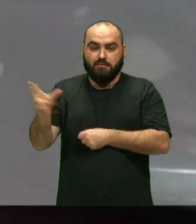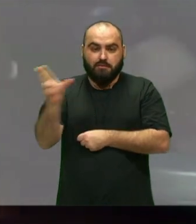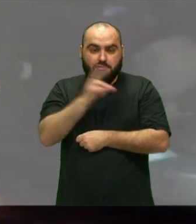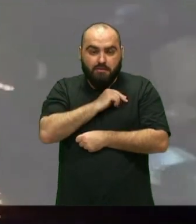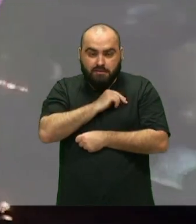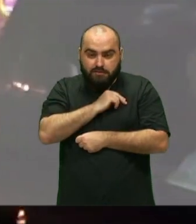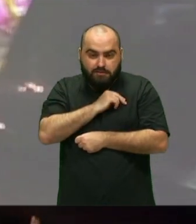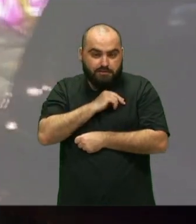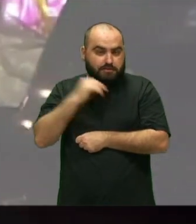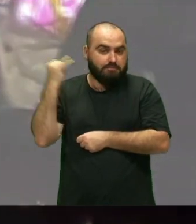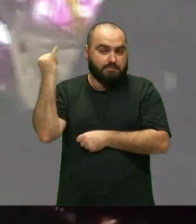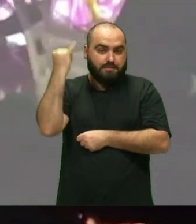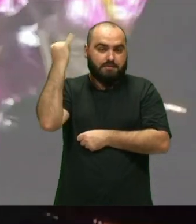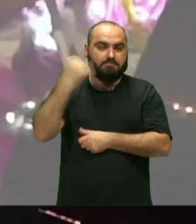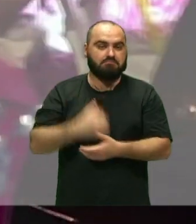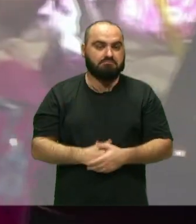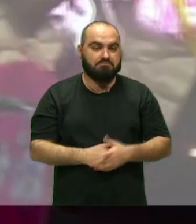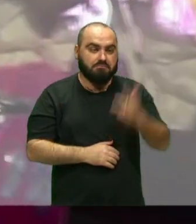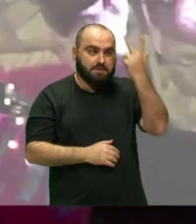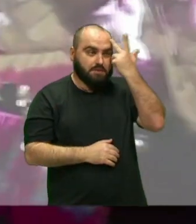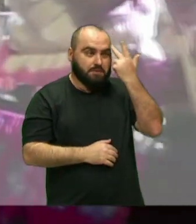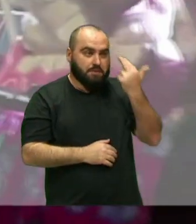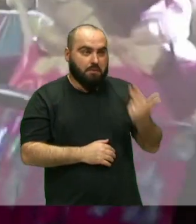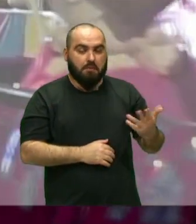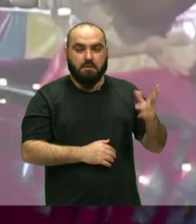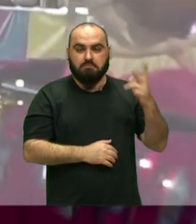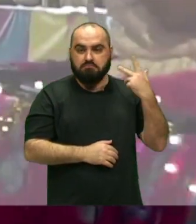200 anos nossa, é muita história muito